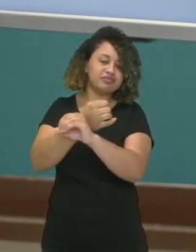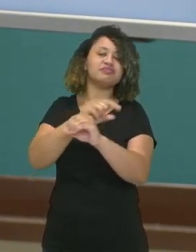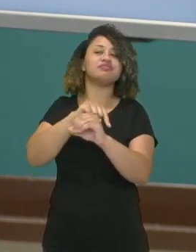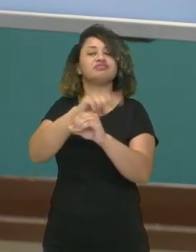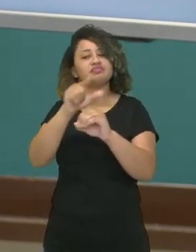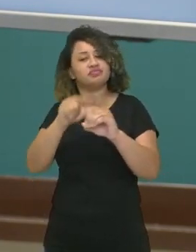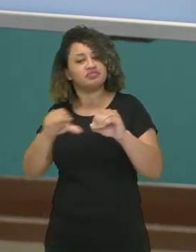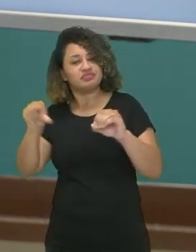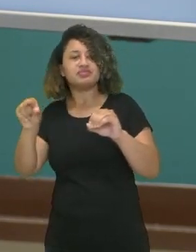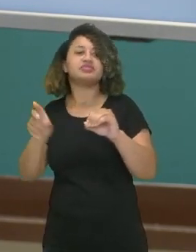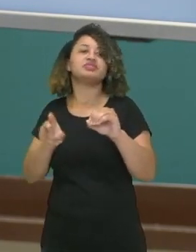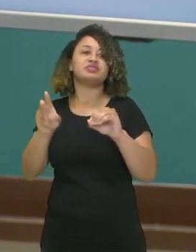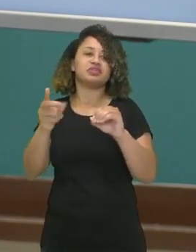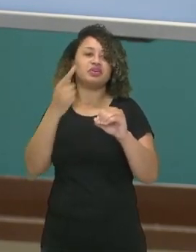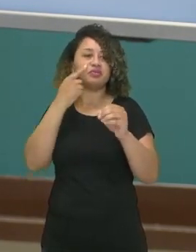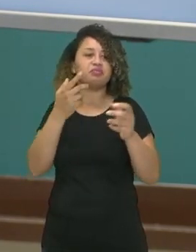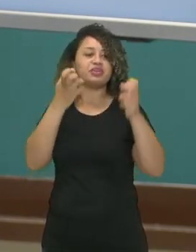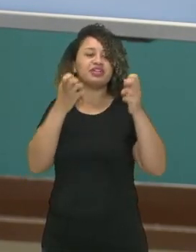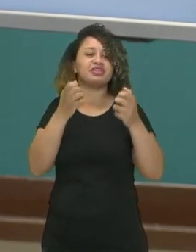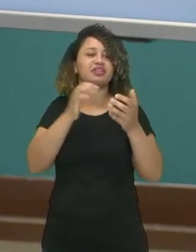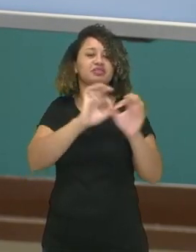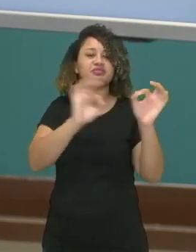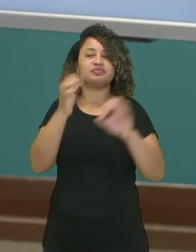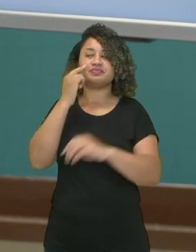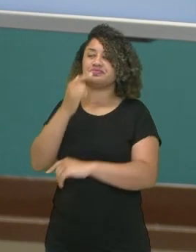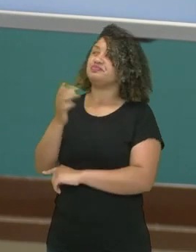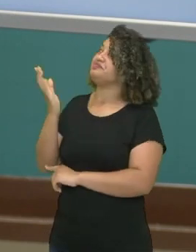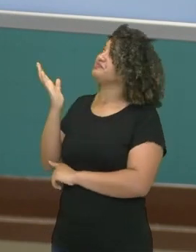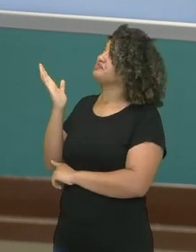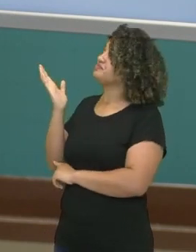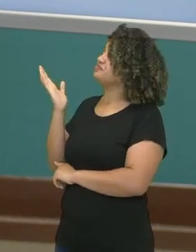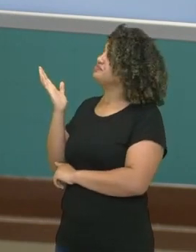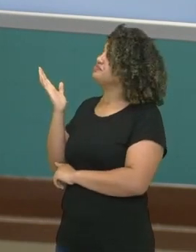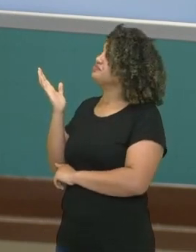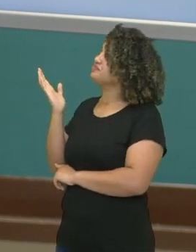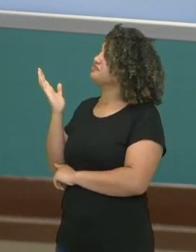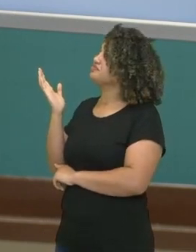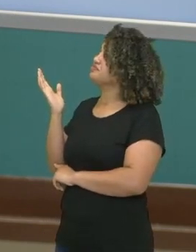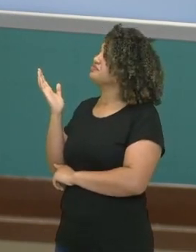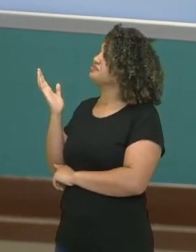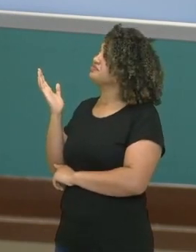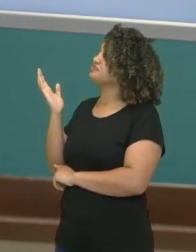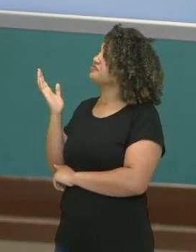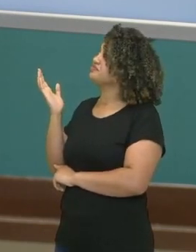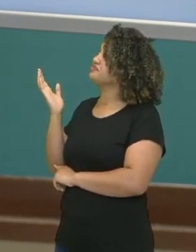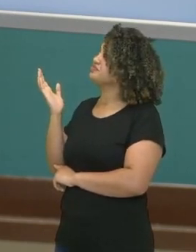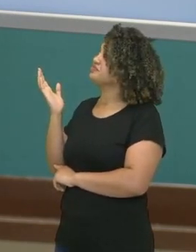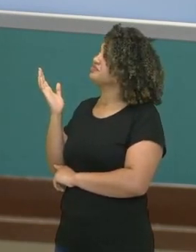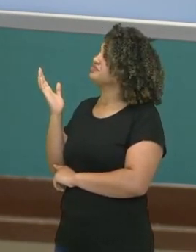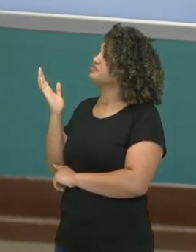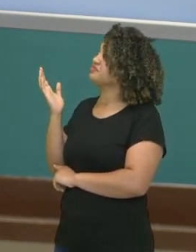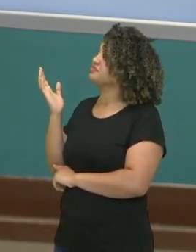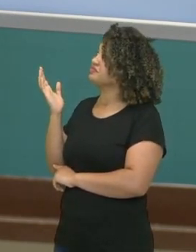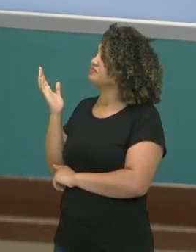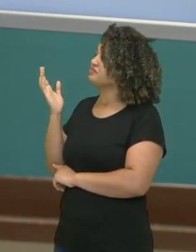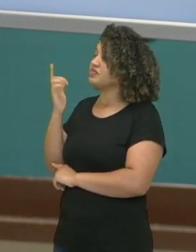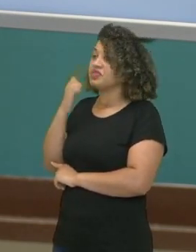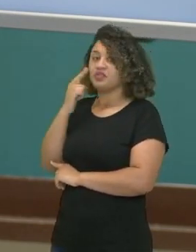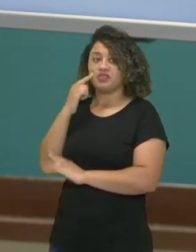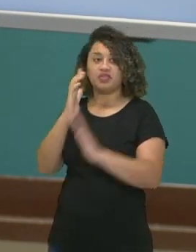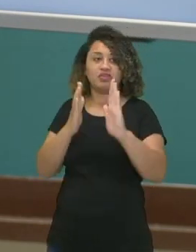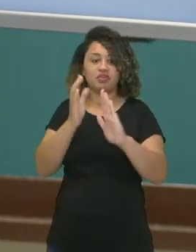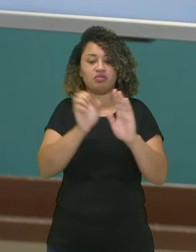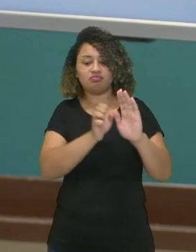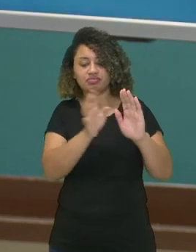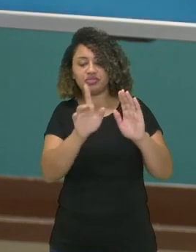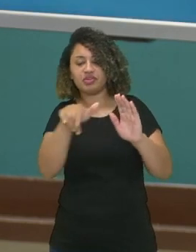impulso nervoso. Na esquerda, nós temos um neurônio que libera esses neurotransmissores, que não está encostando no neurônio e chega